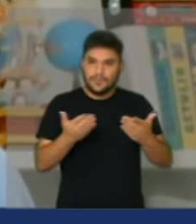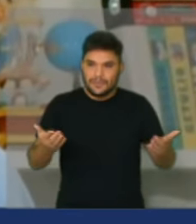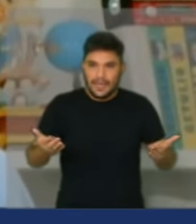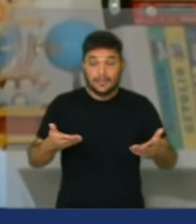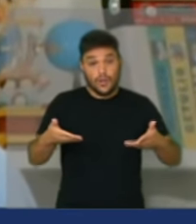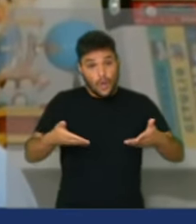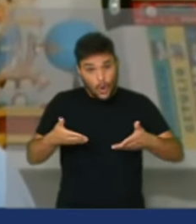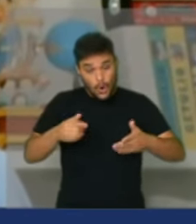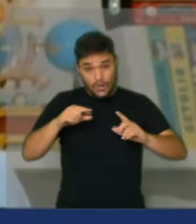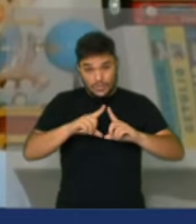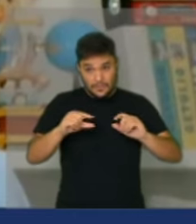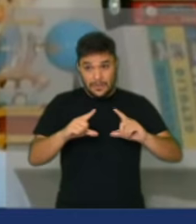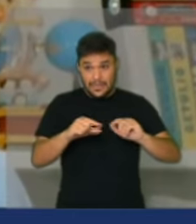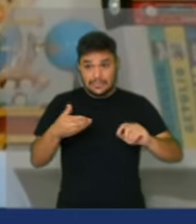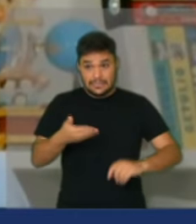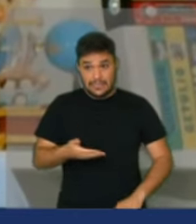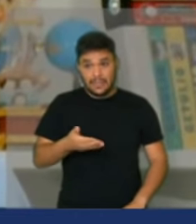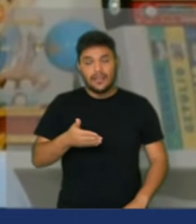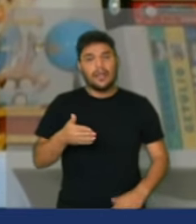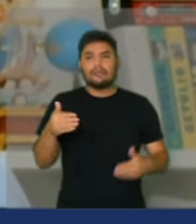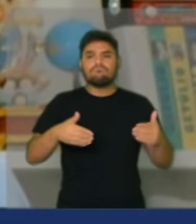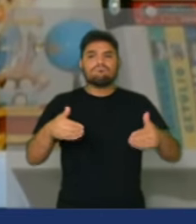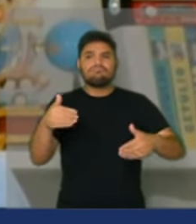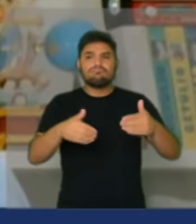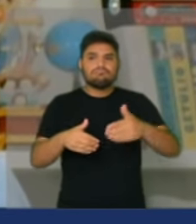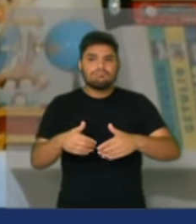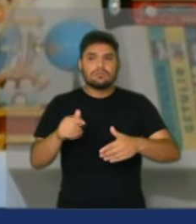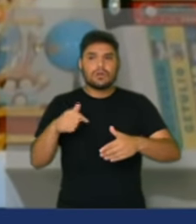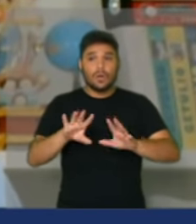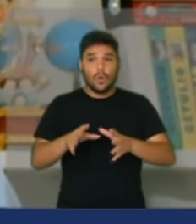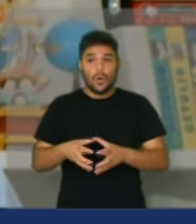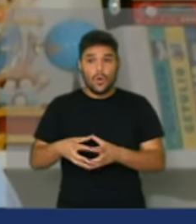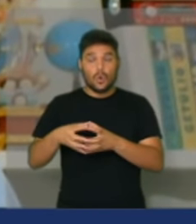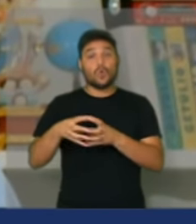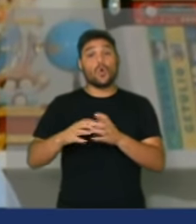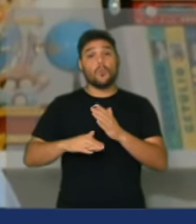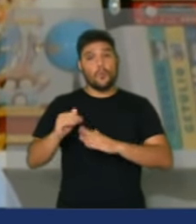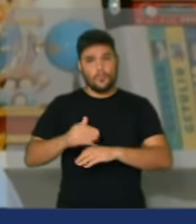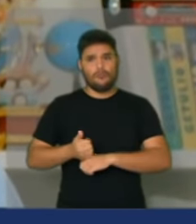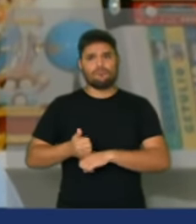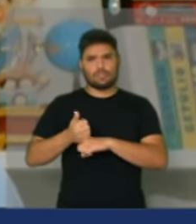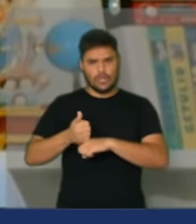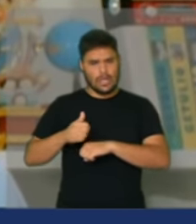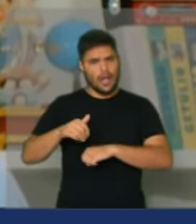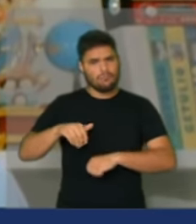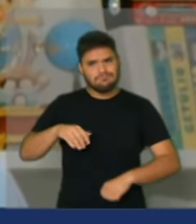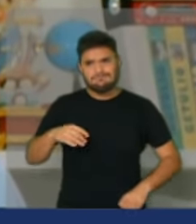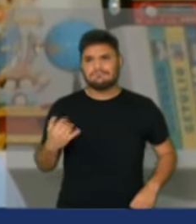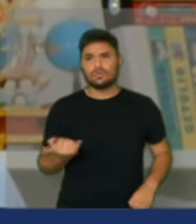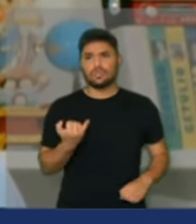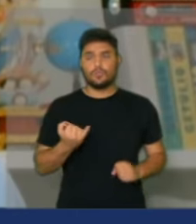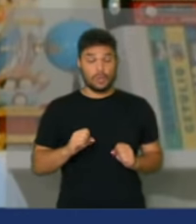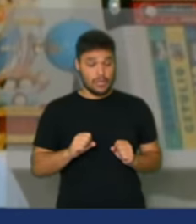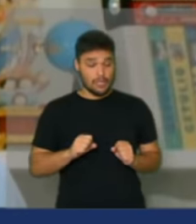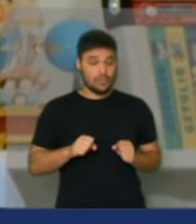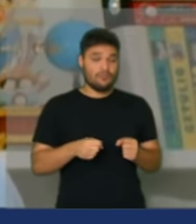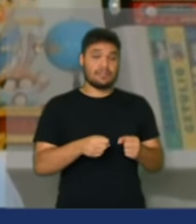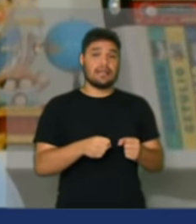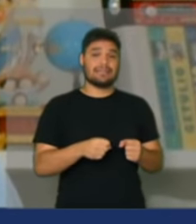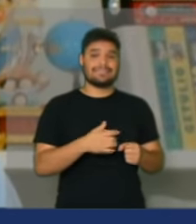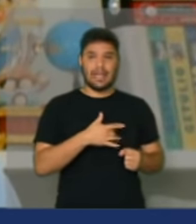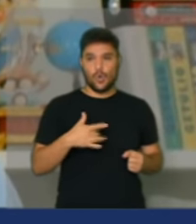Hoje, em Brasília, se encontram uma das categorias mais importantes em defesa da saúde brasileira,